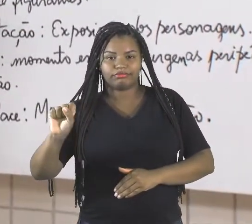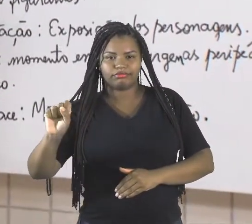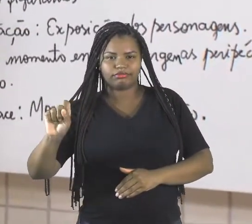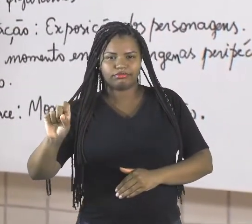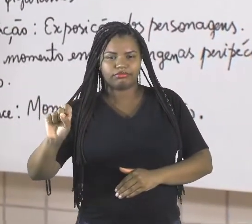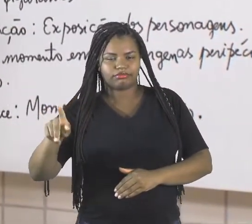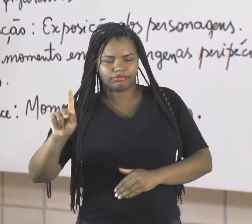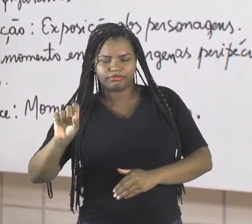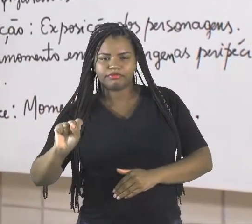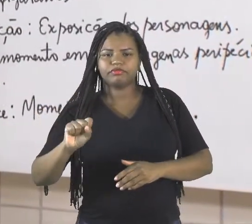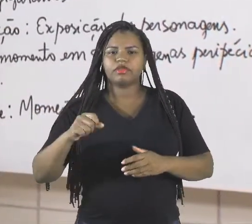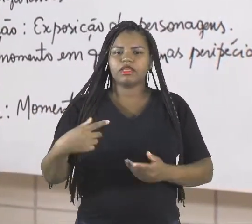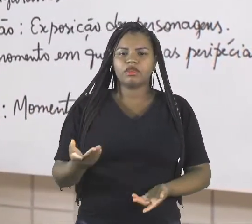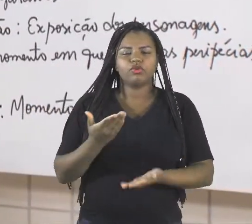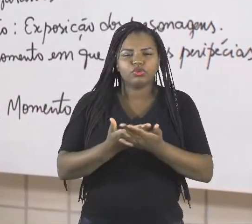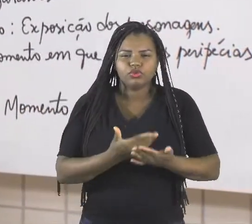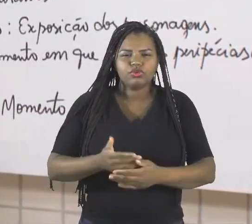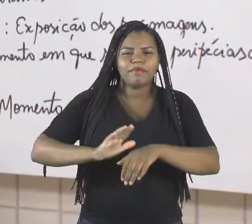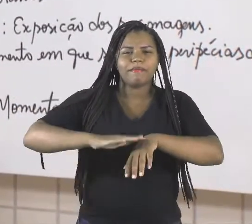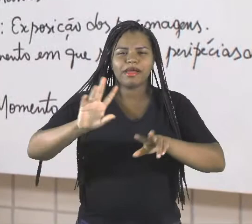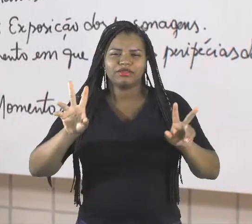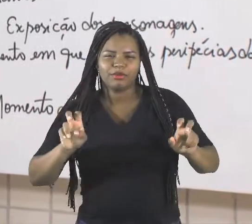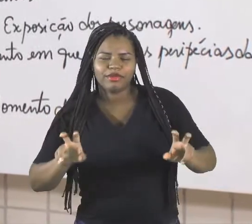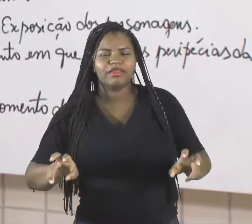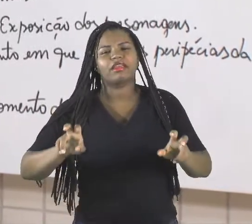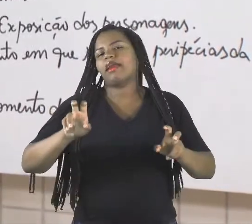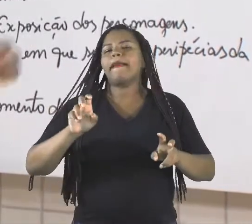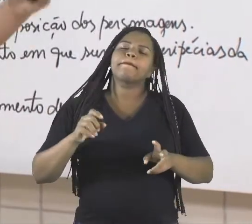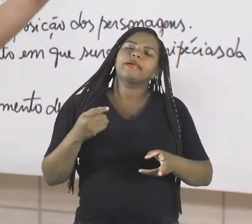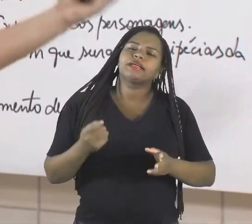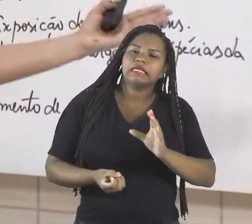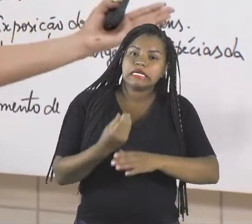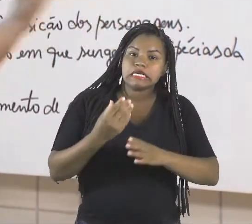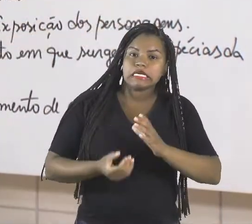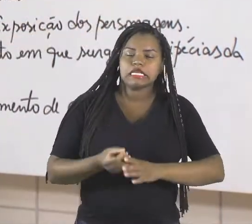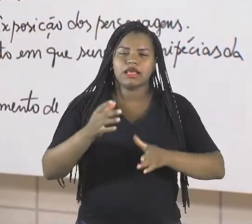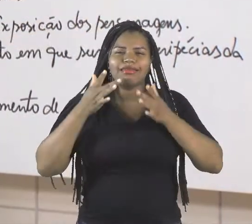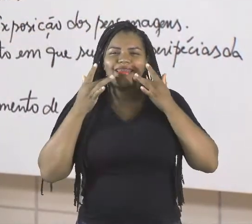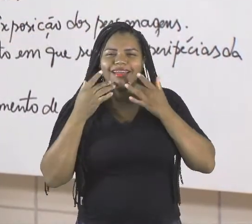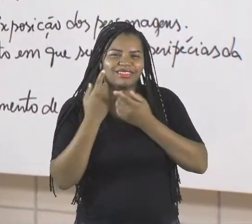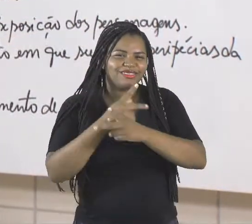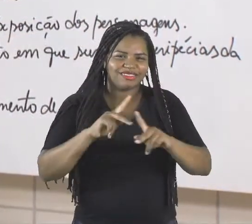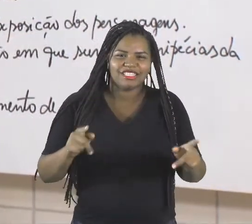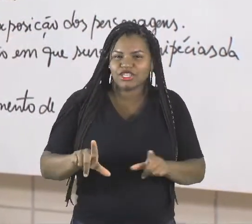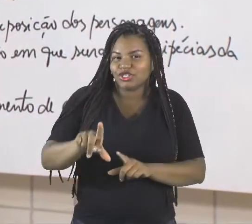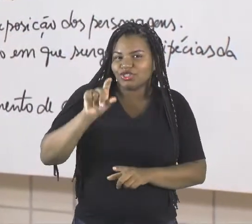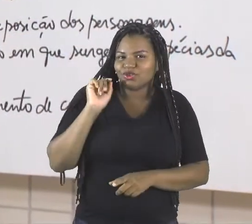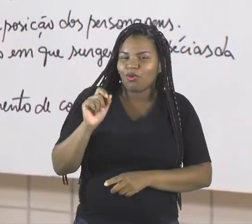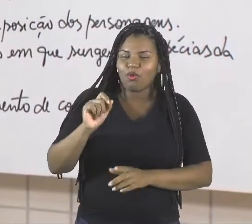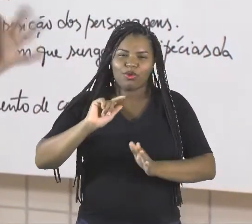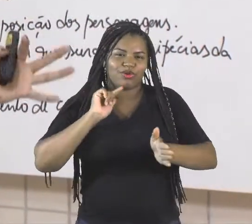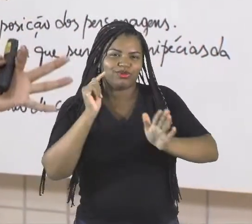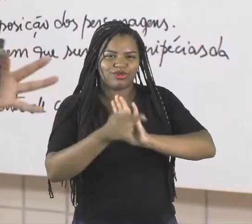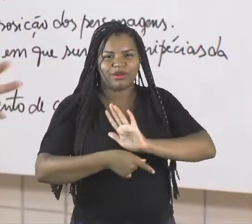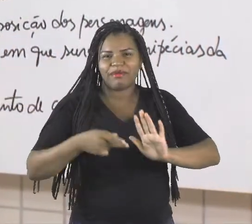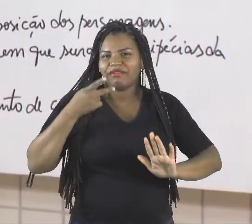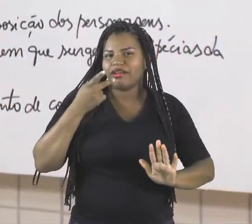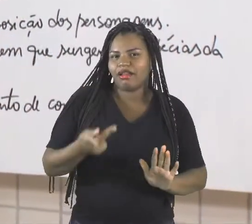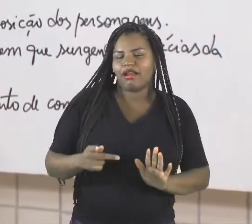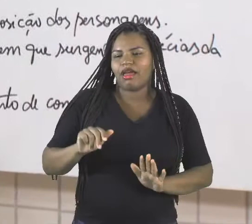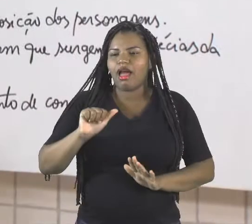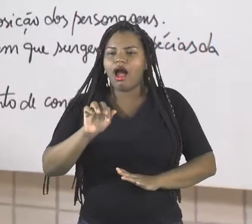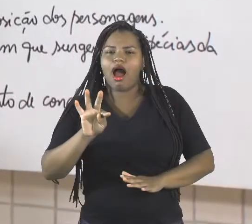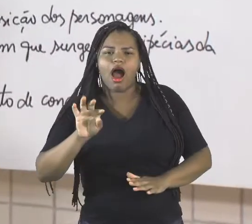criem a própria peça teatral de vocês, eu tenho certeza que vocês vão gostar. Escolha algum gênero lá para falar, um alto, uma